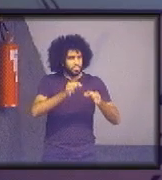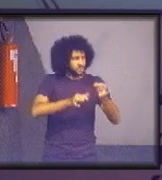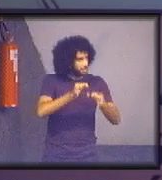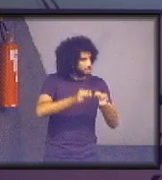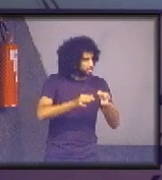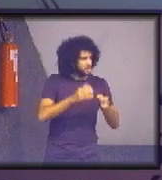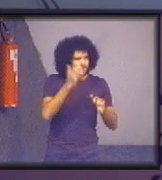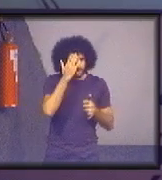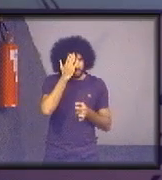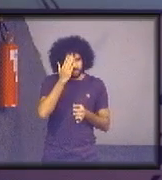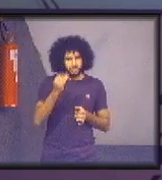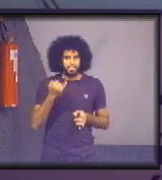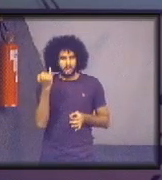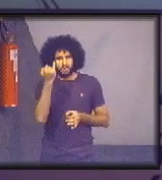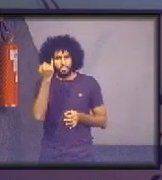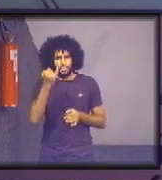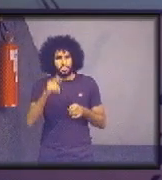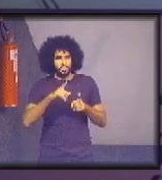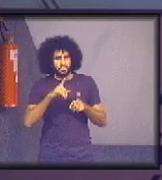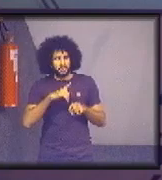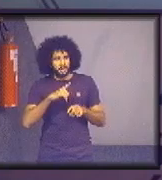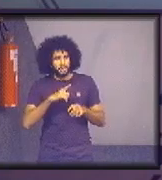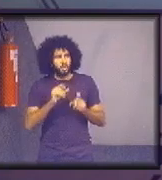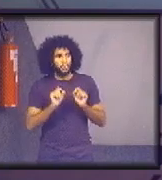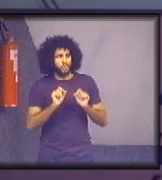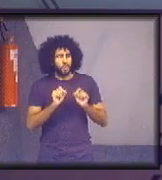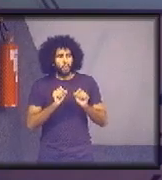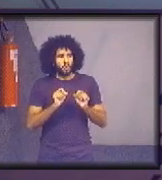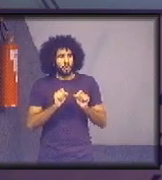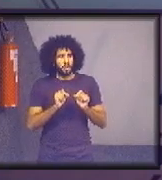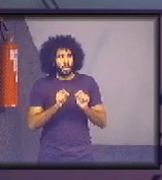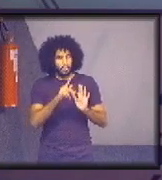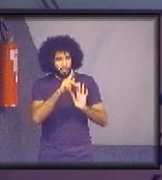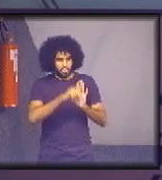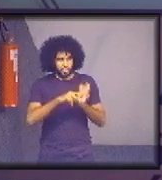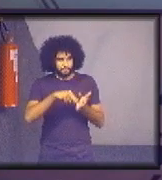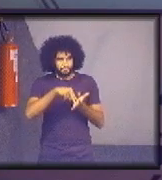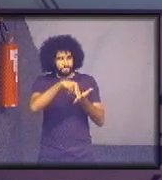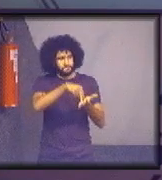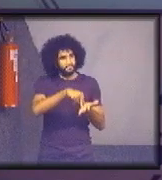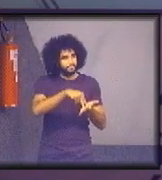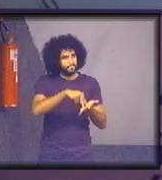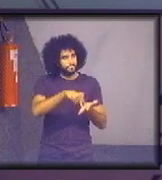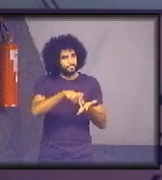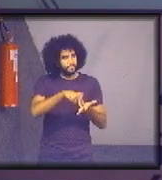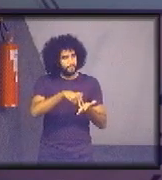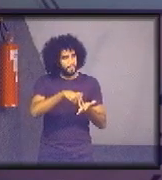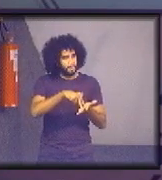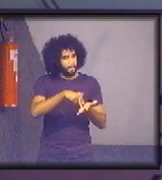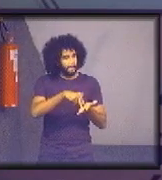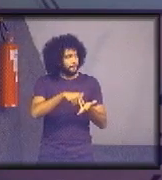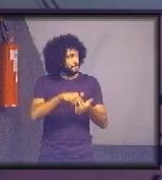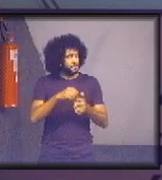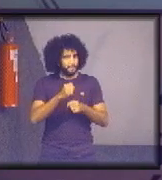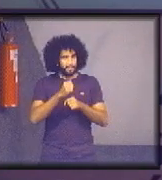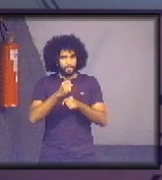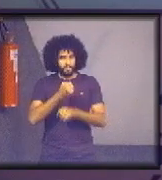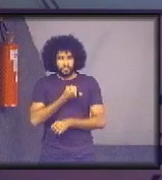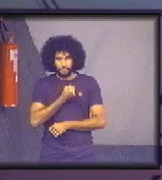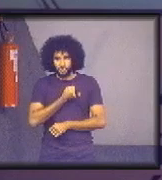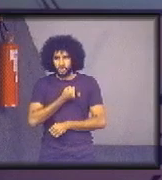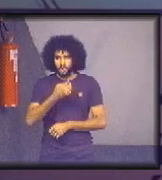de normativa é importante para dar eficiência, para dar eficácia ao projeto. Foi publicado ainda no número 4, de 2019,